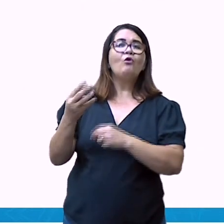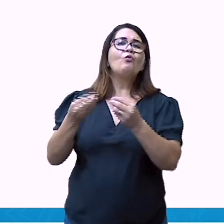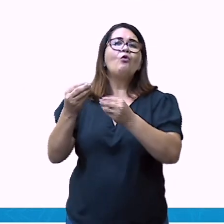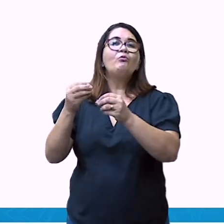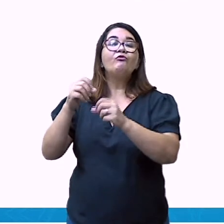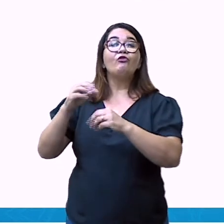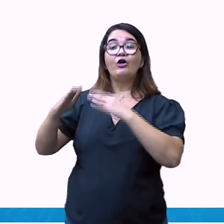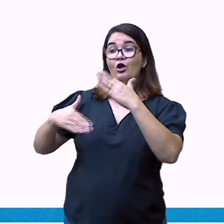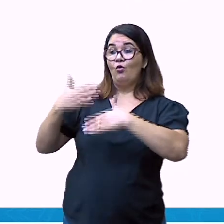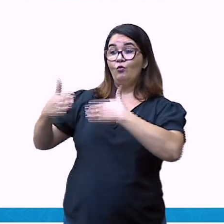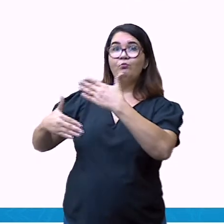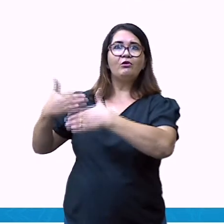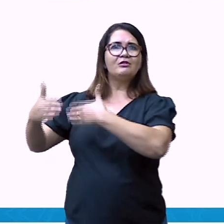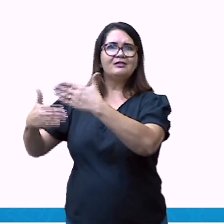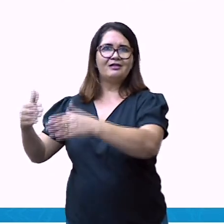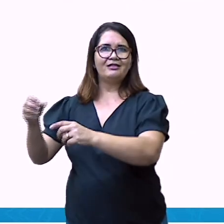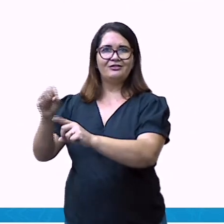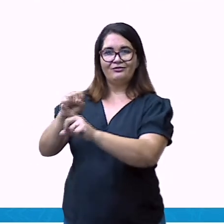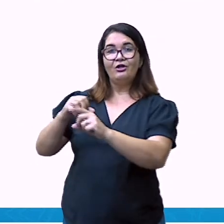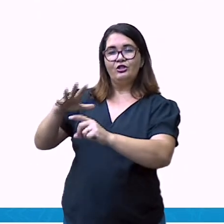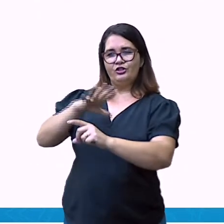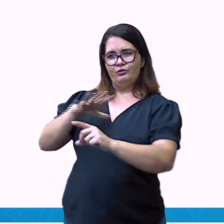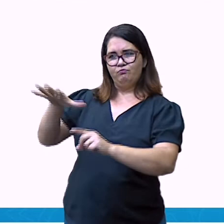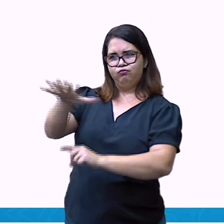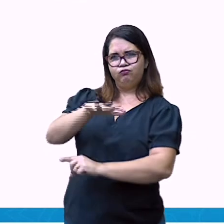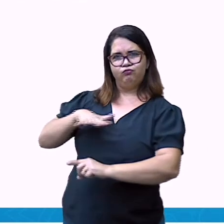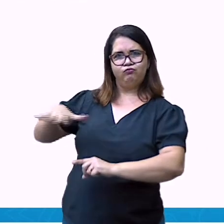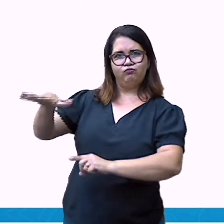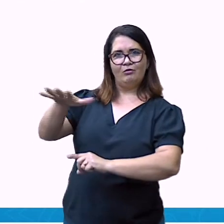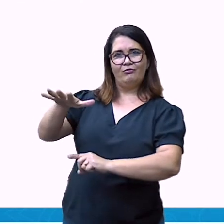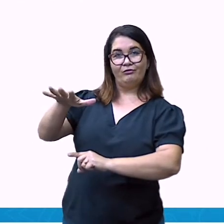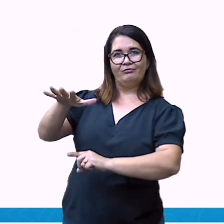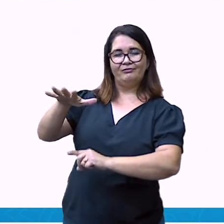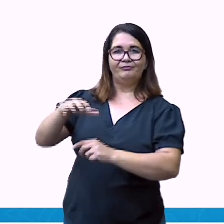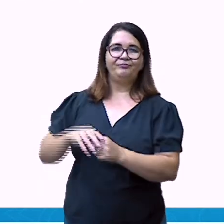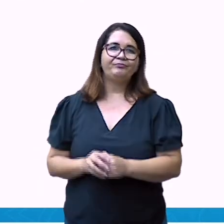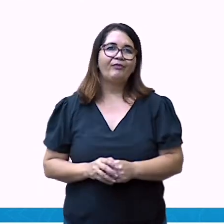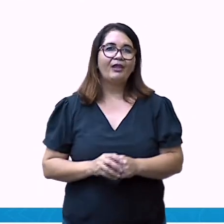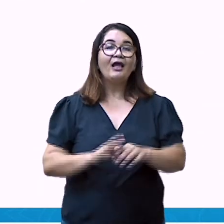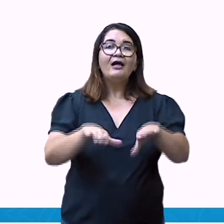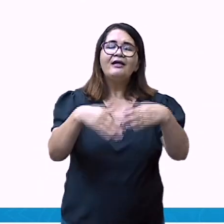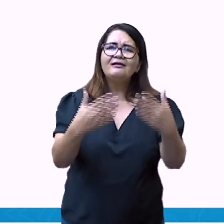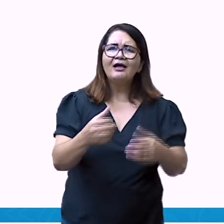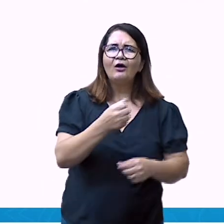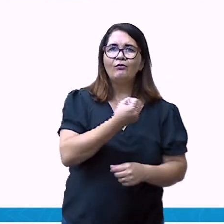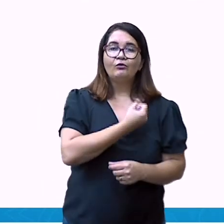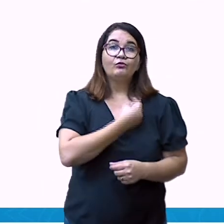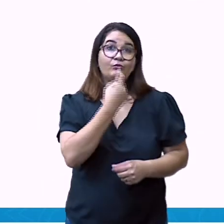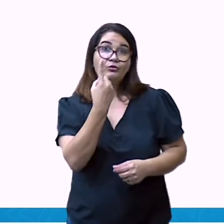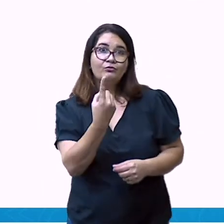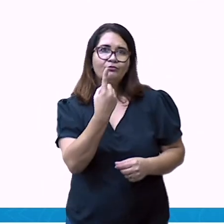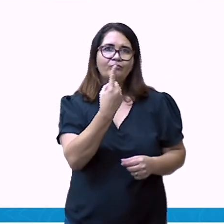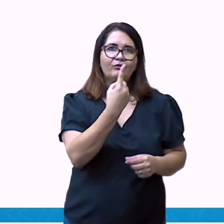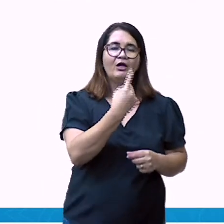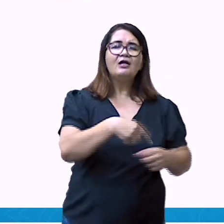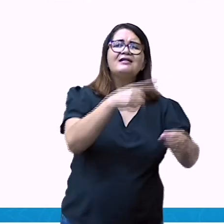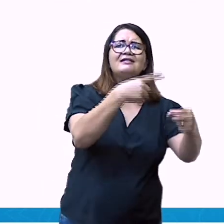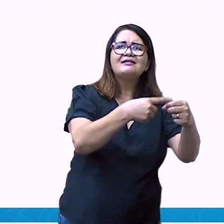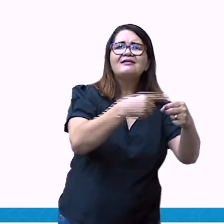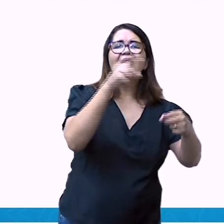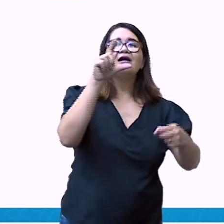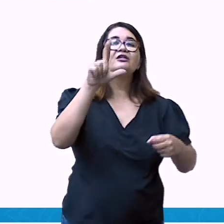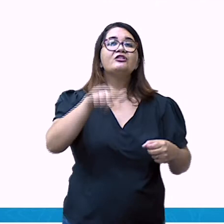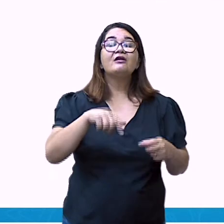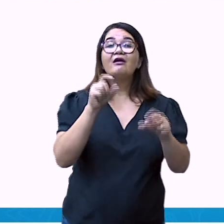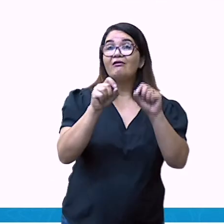O que são as cidades? Uma cidade é uma área urbanizada que se diferencia de